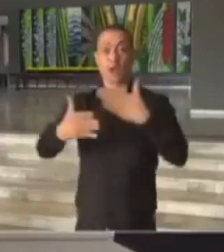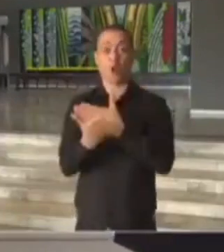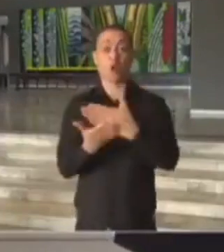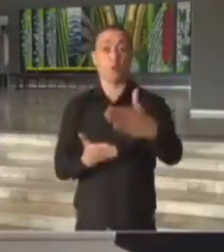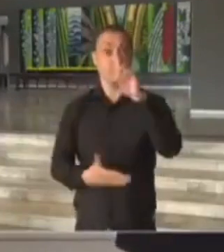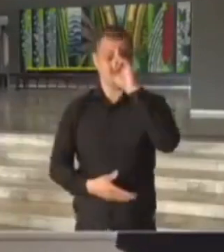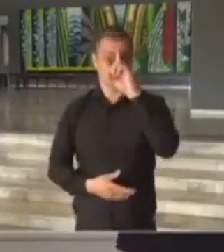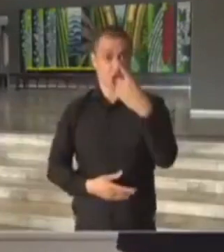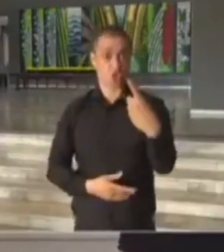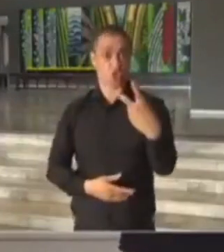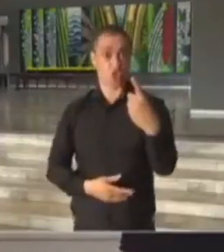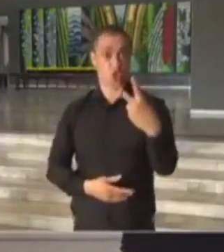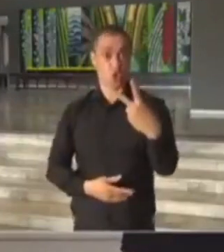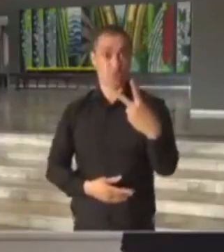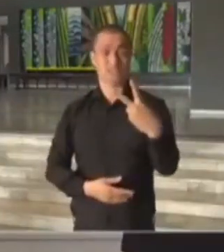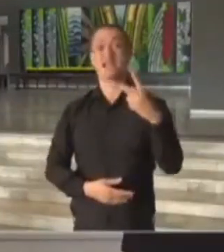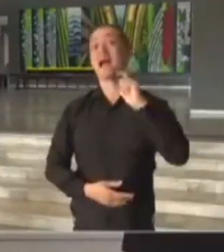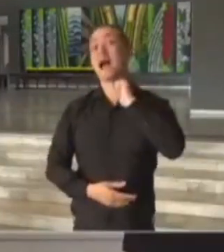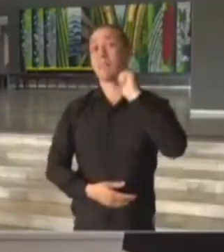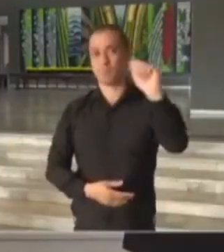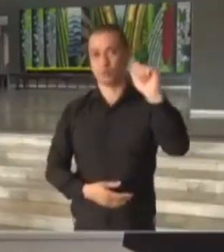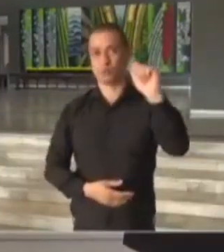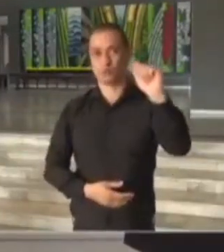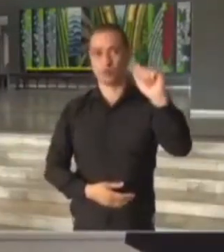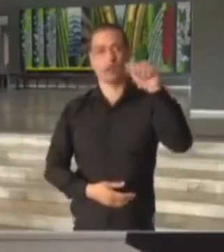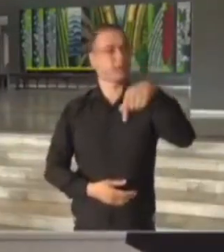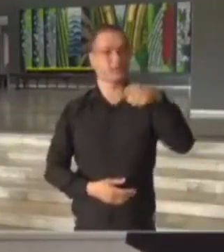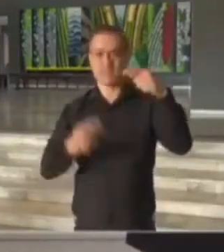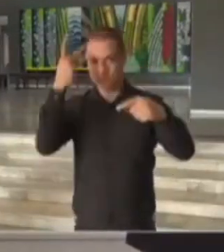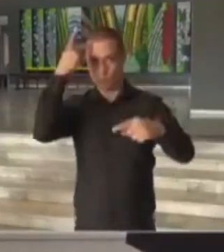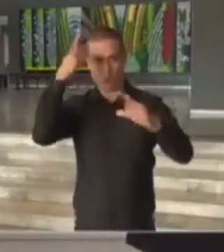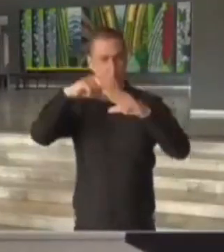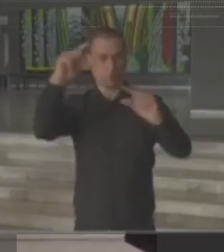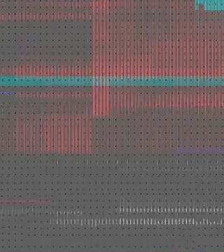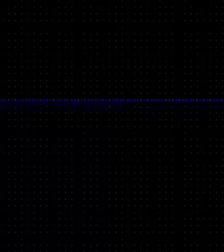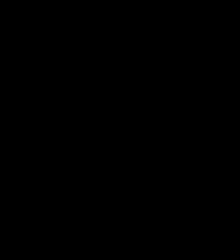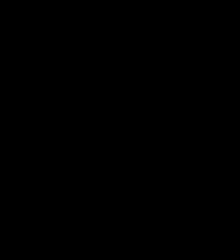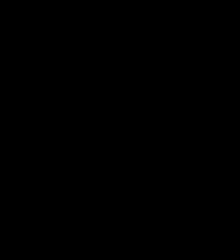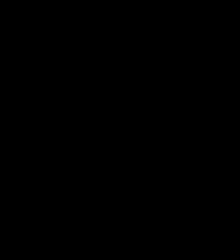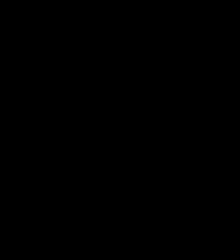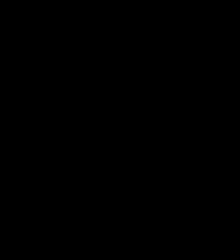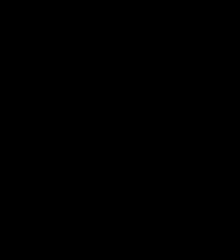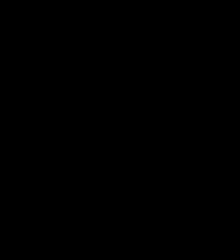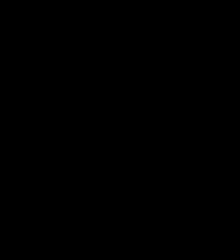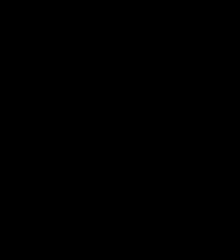no dia 12 de abril em todo o Estado de São Paulo.